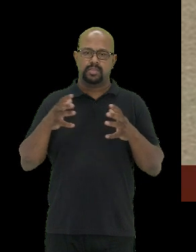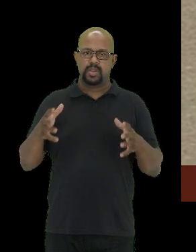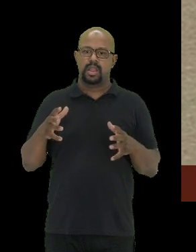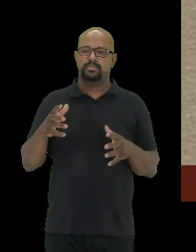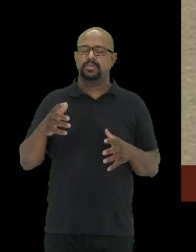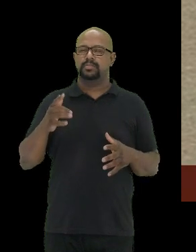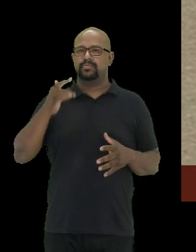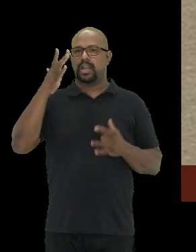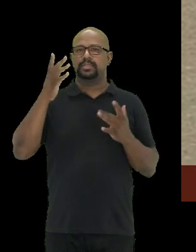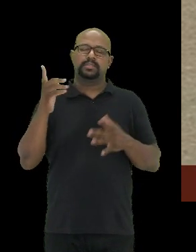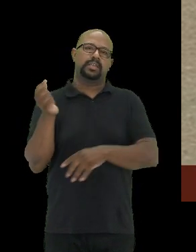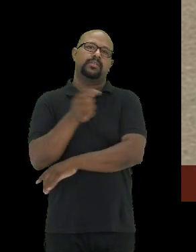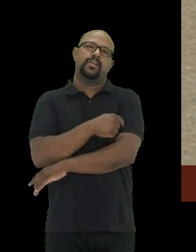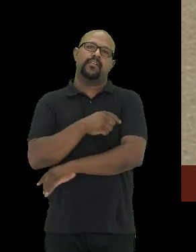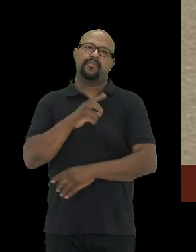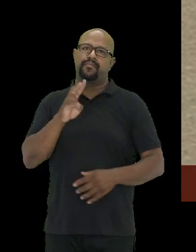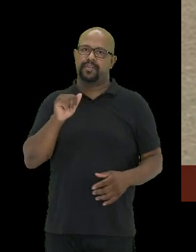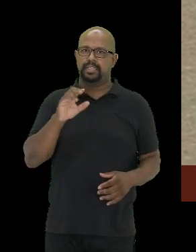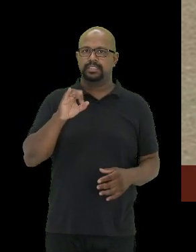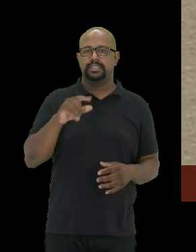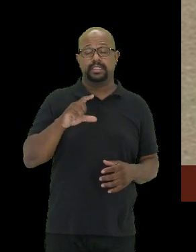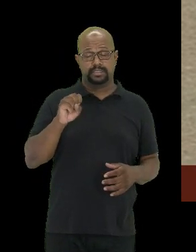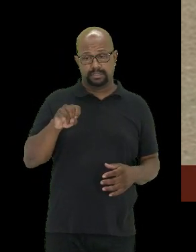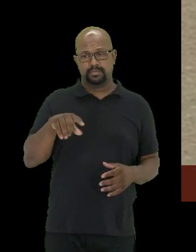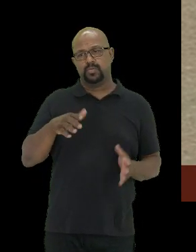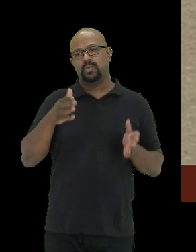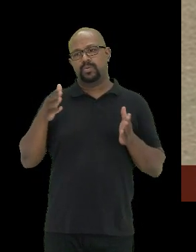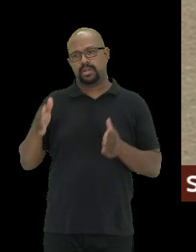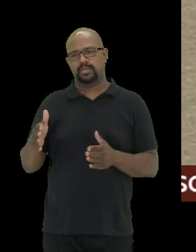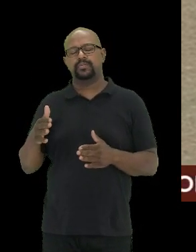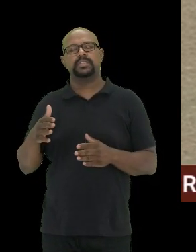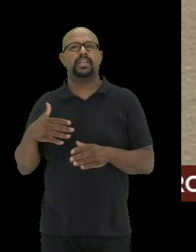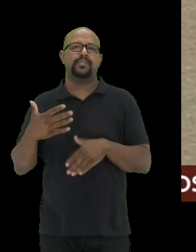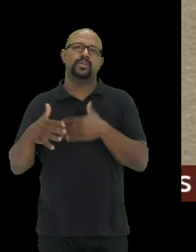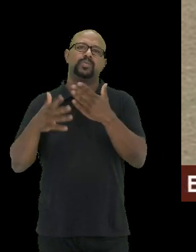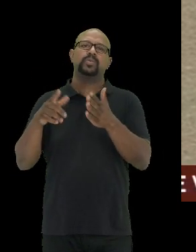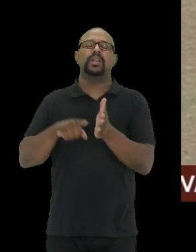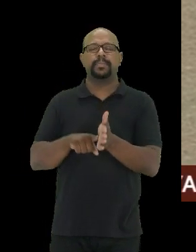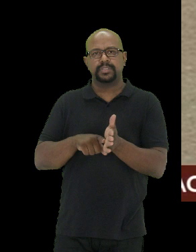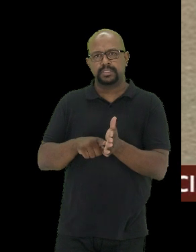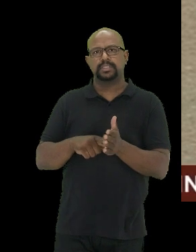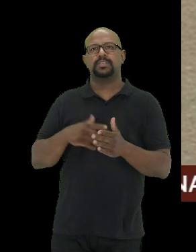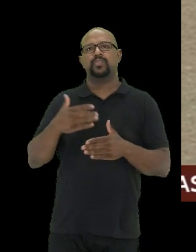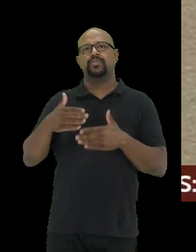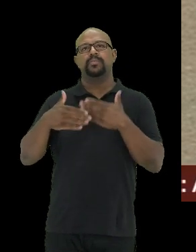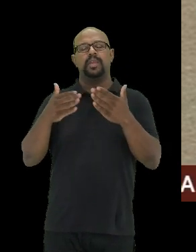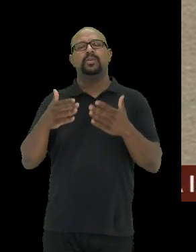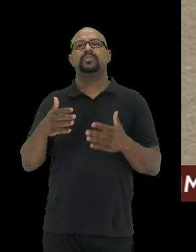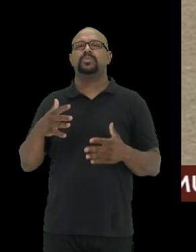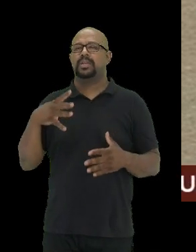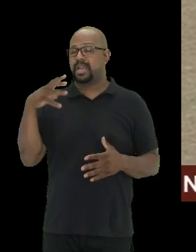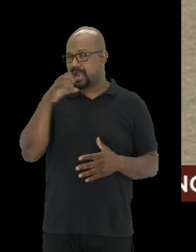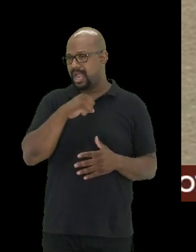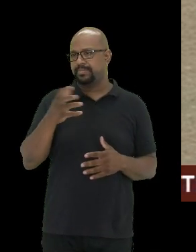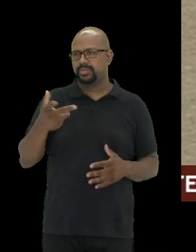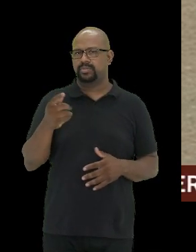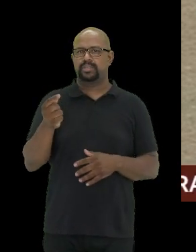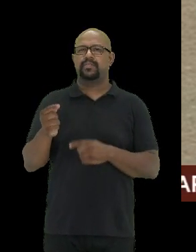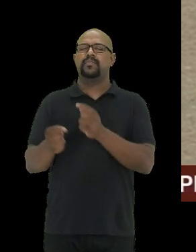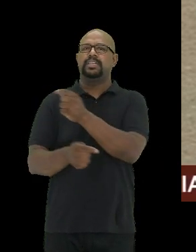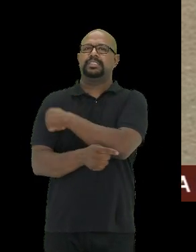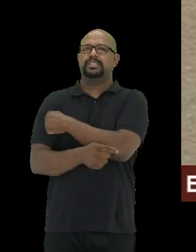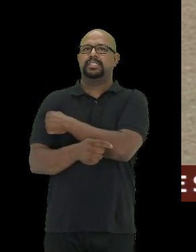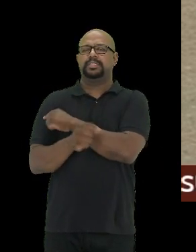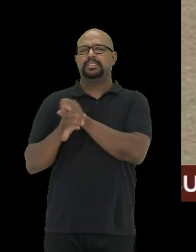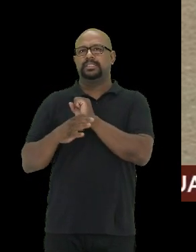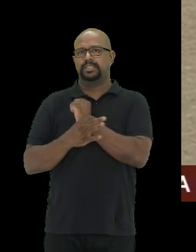vacina. Então, se por um lado você avançou na pesquisa e desenvolvimento rápido de vacinas seguras